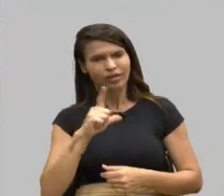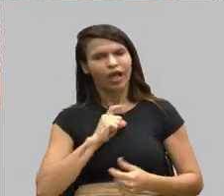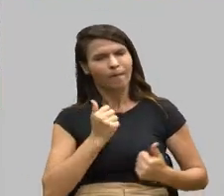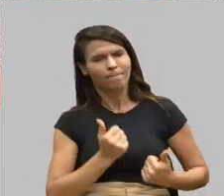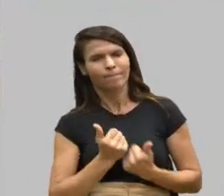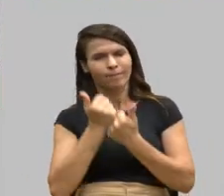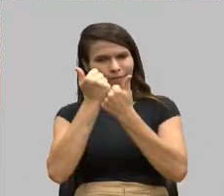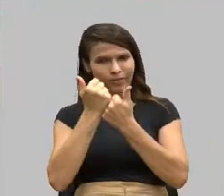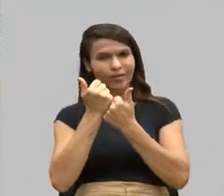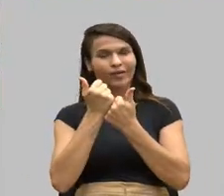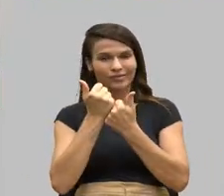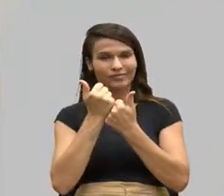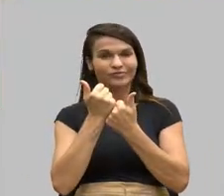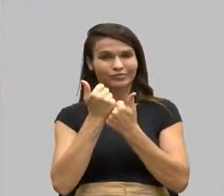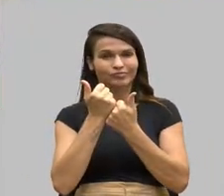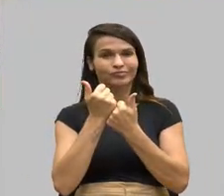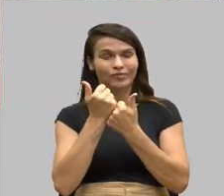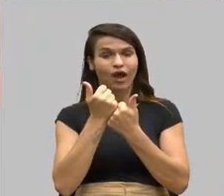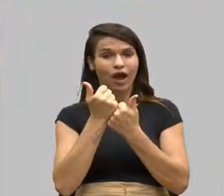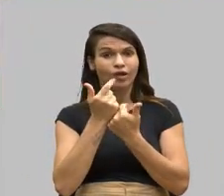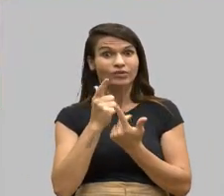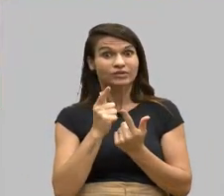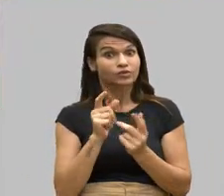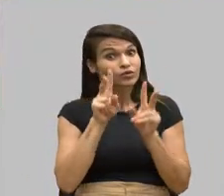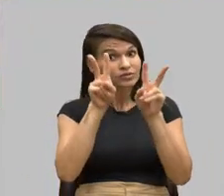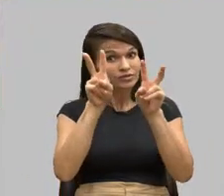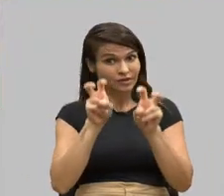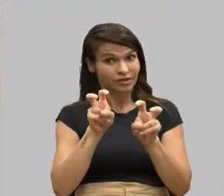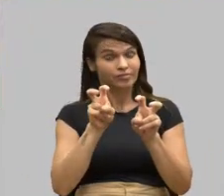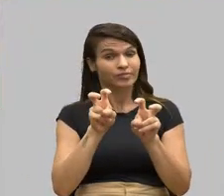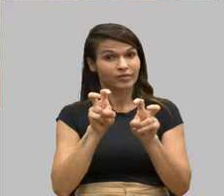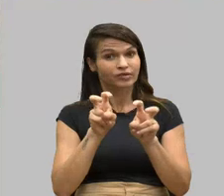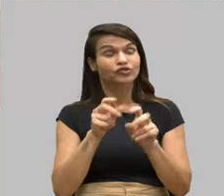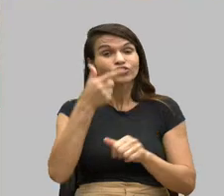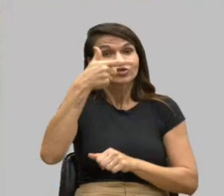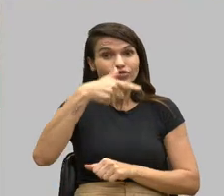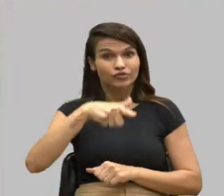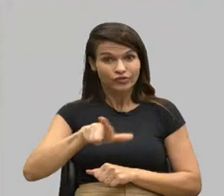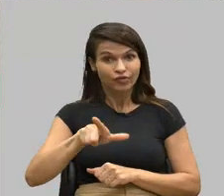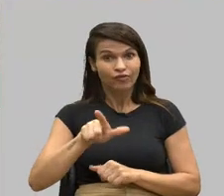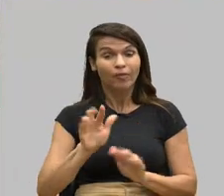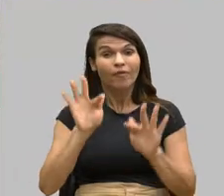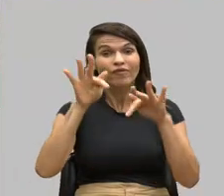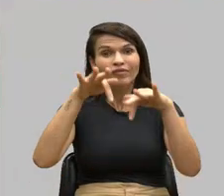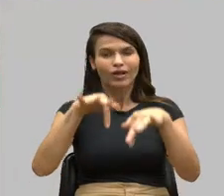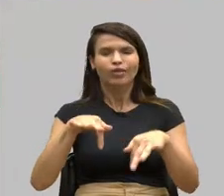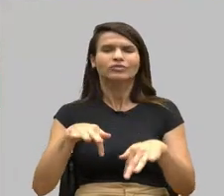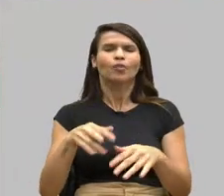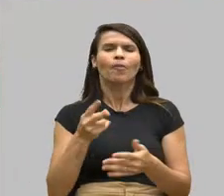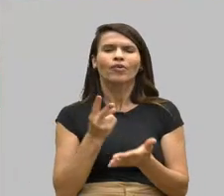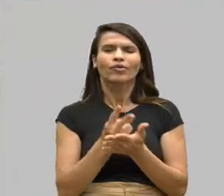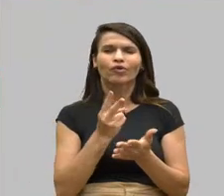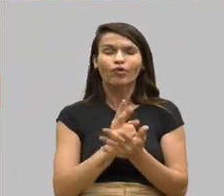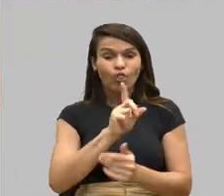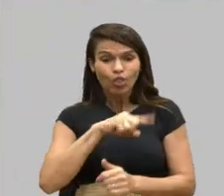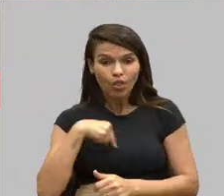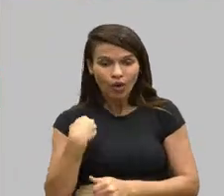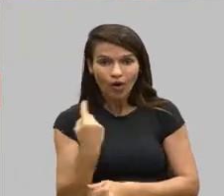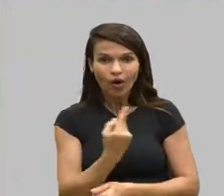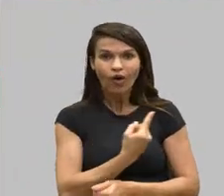com esse nosso assunto. Mais uma vez, vamos encerrar como todas as vezes, nós